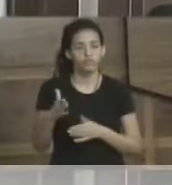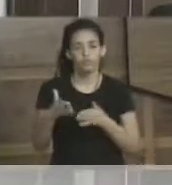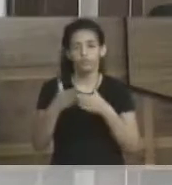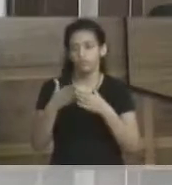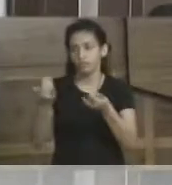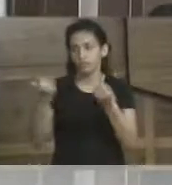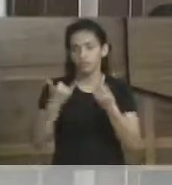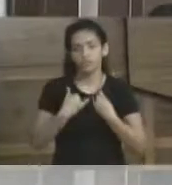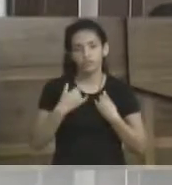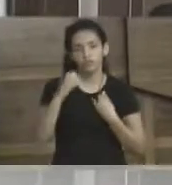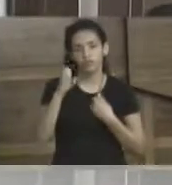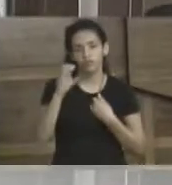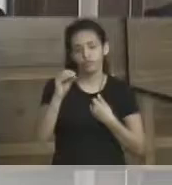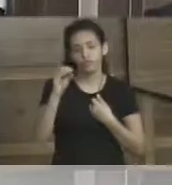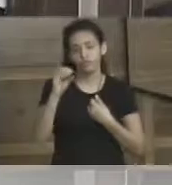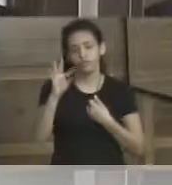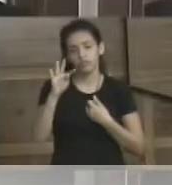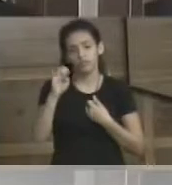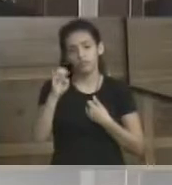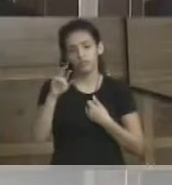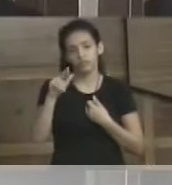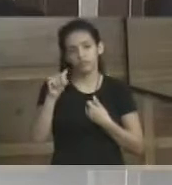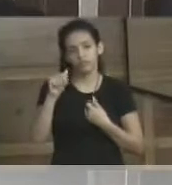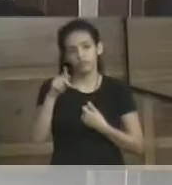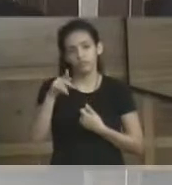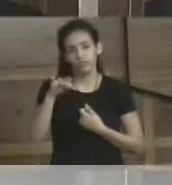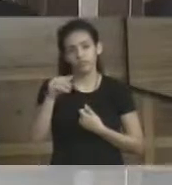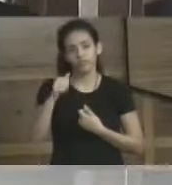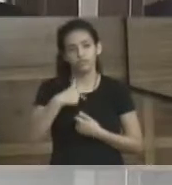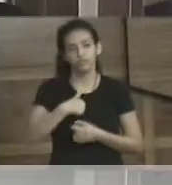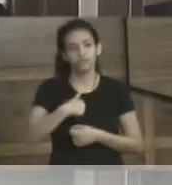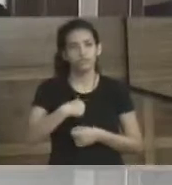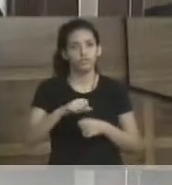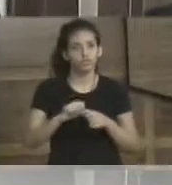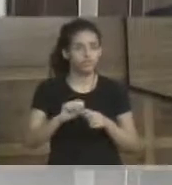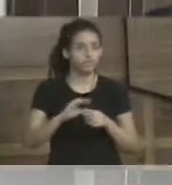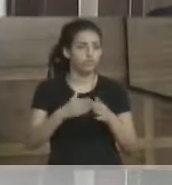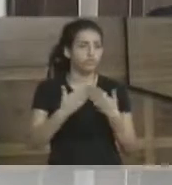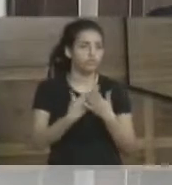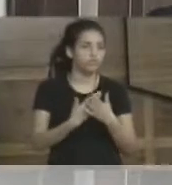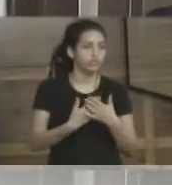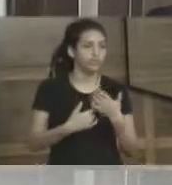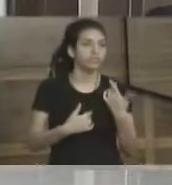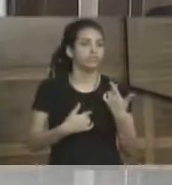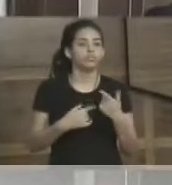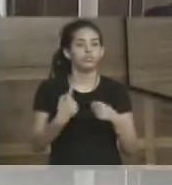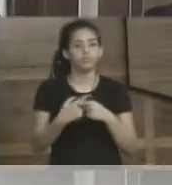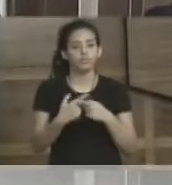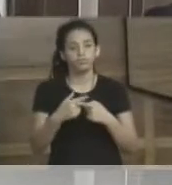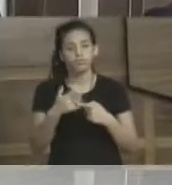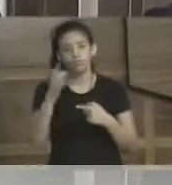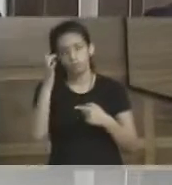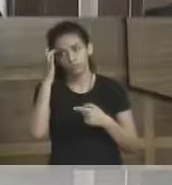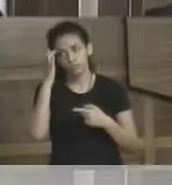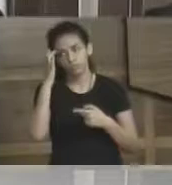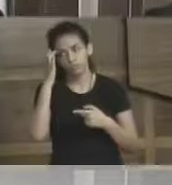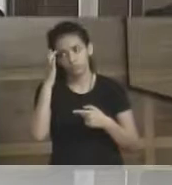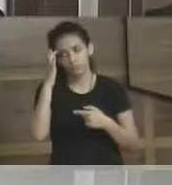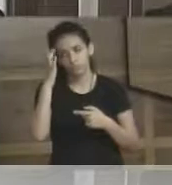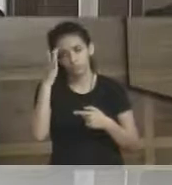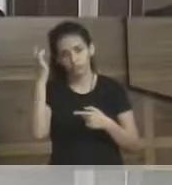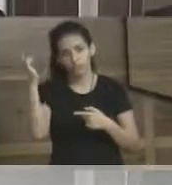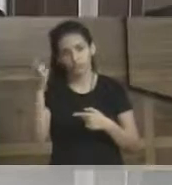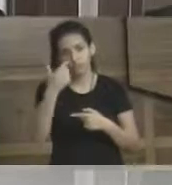informações sobre a ecoterapia, requerimento, inclusive, que eu apresentaria na próxima sessão, porque amanhã, às duas horas, lá no meu gabinete,